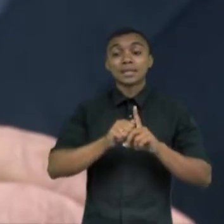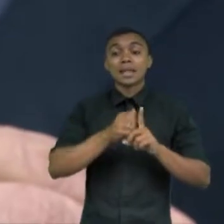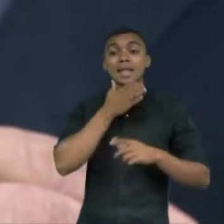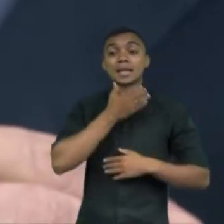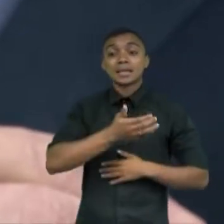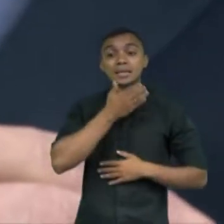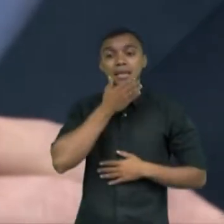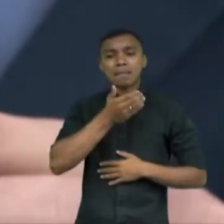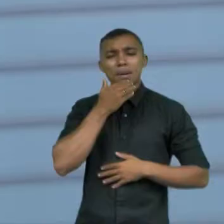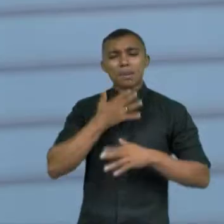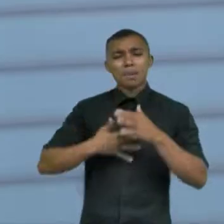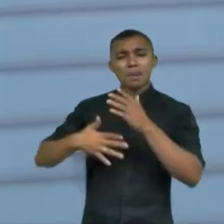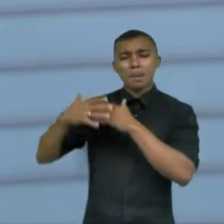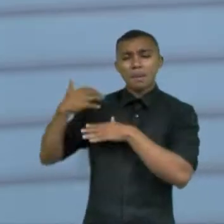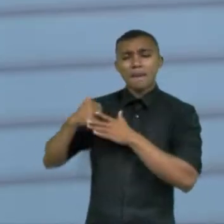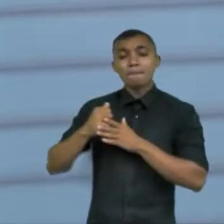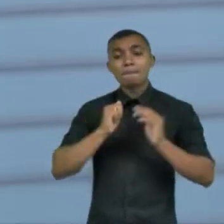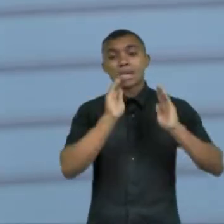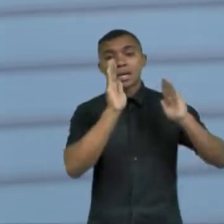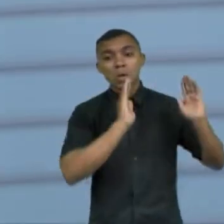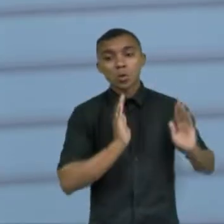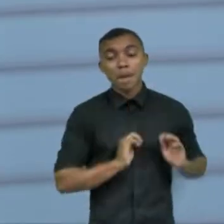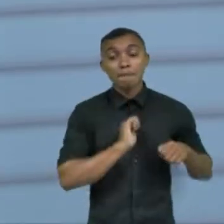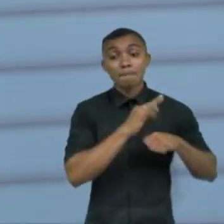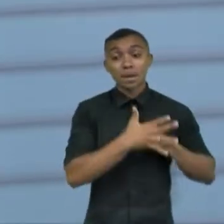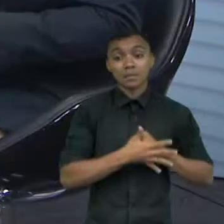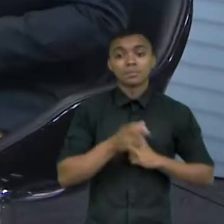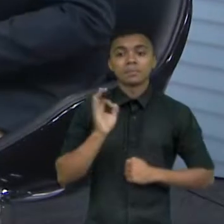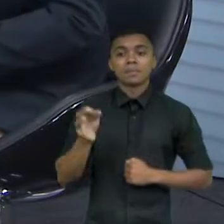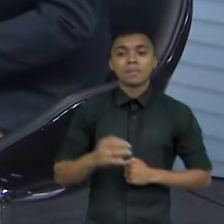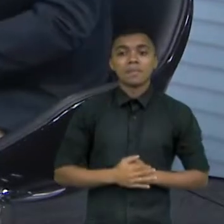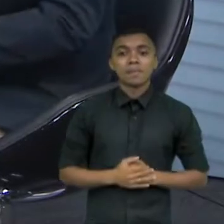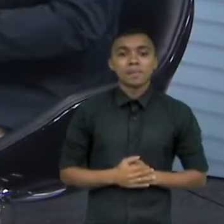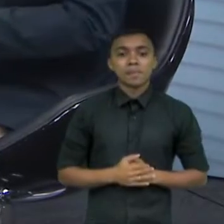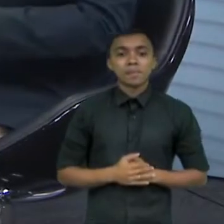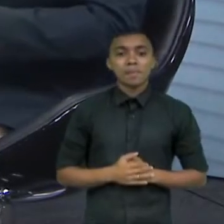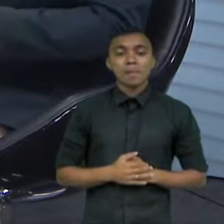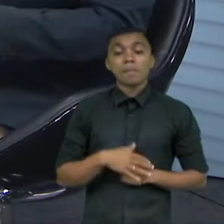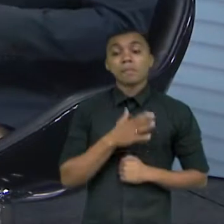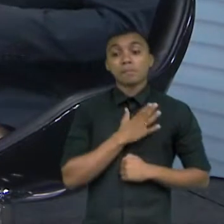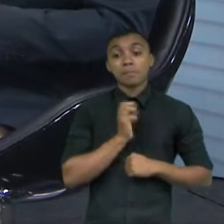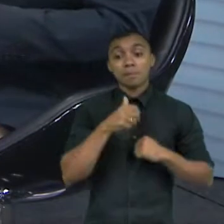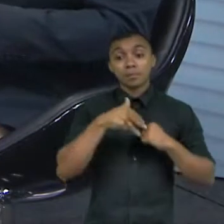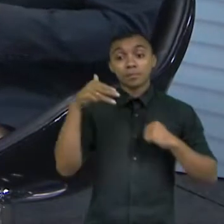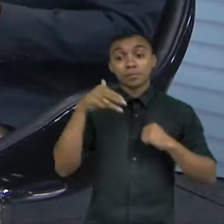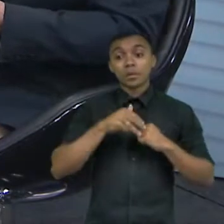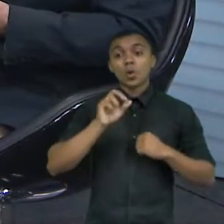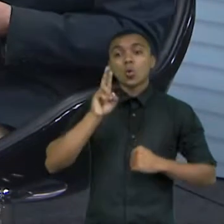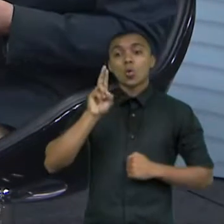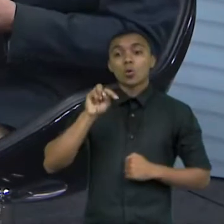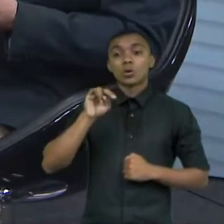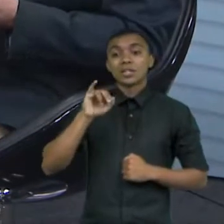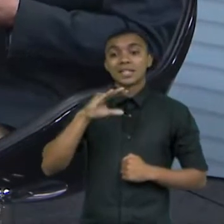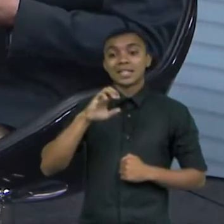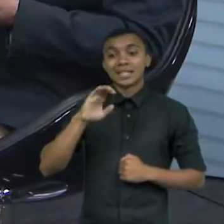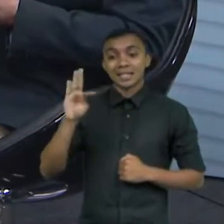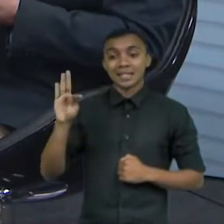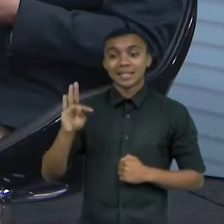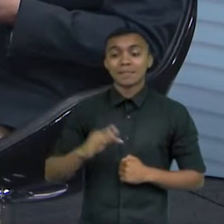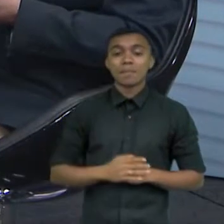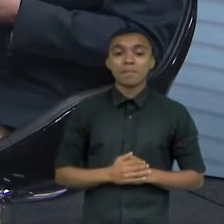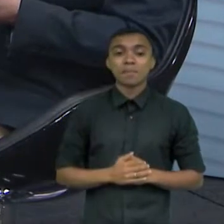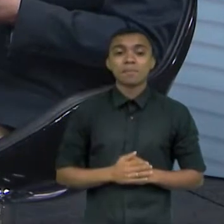pandemia Foi? mestrado que a senhora fez o seu mestrado? Fiz o mestrado na Unicet e